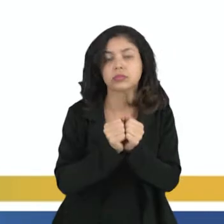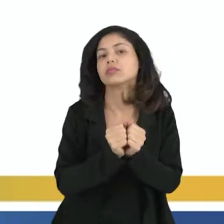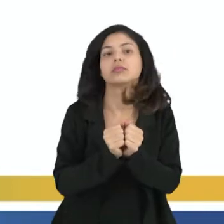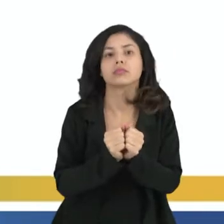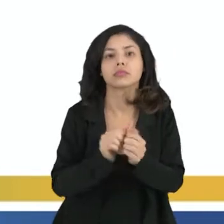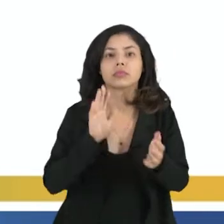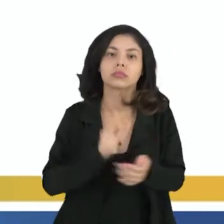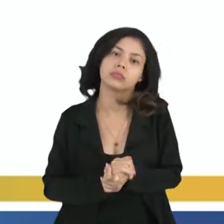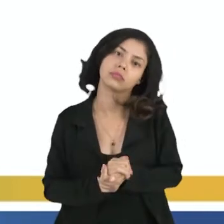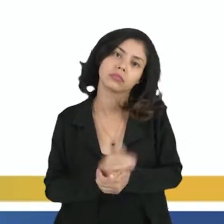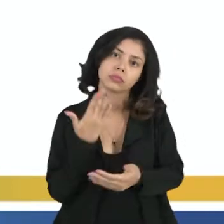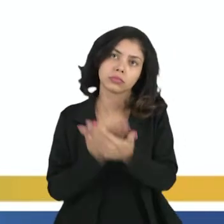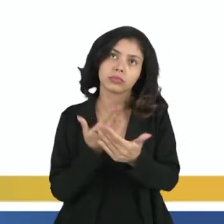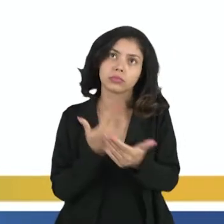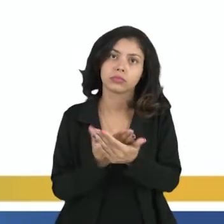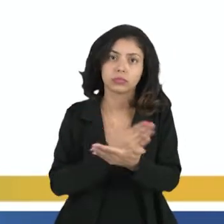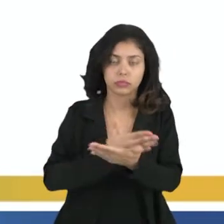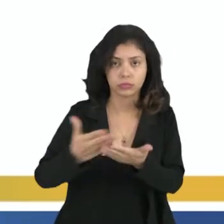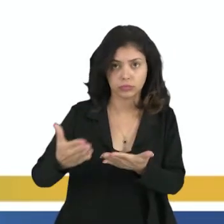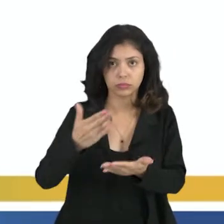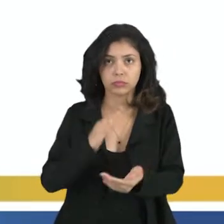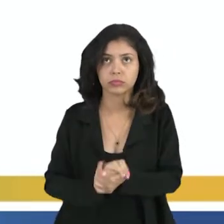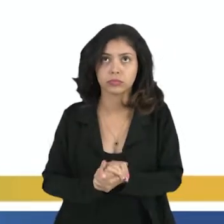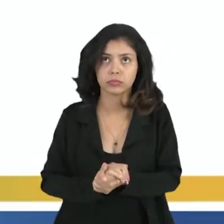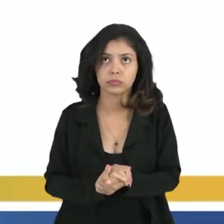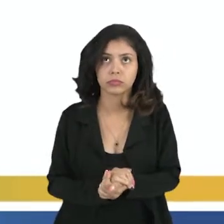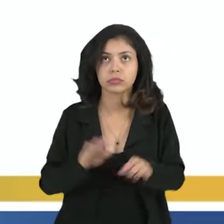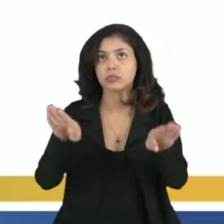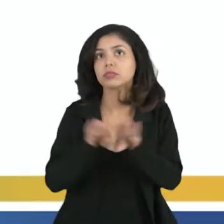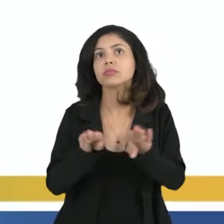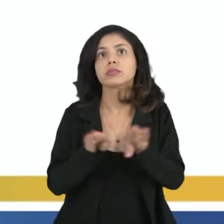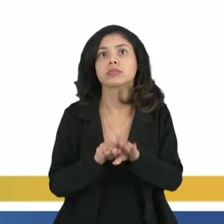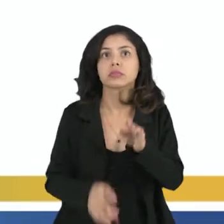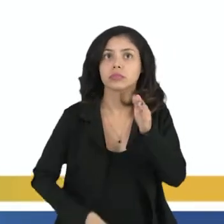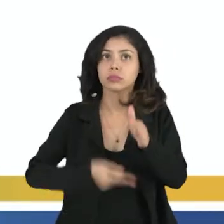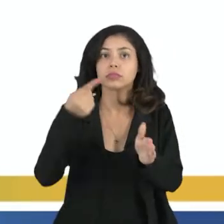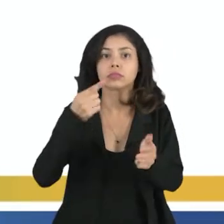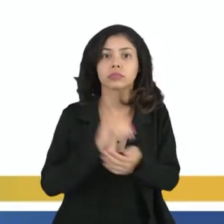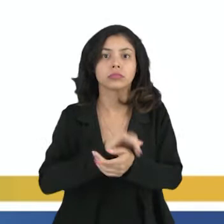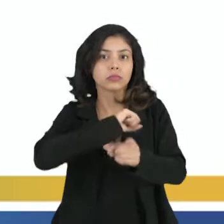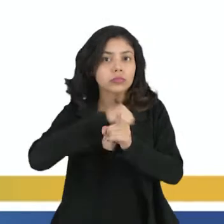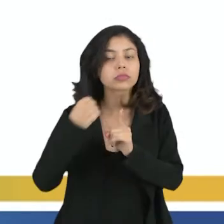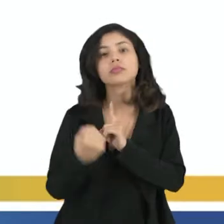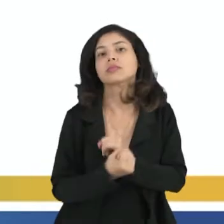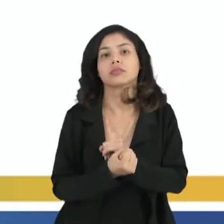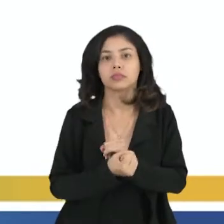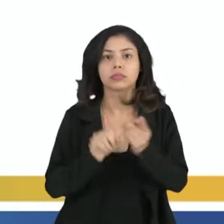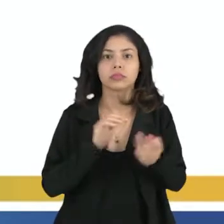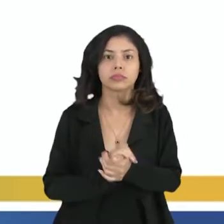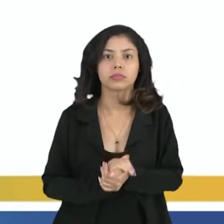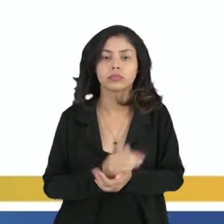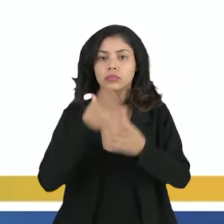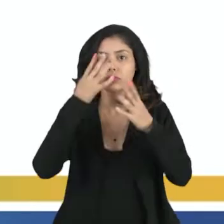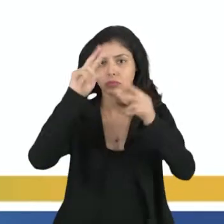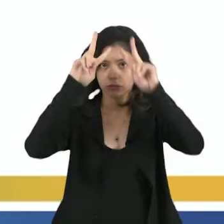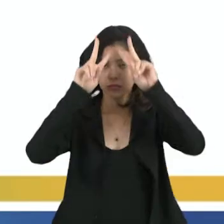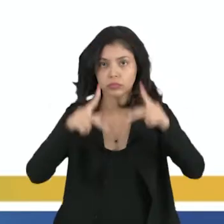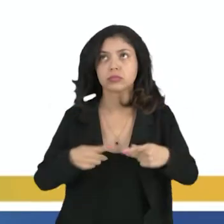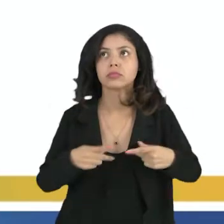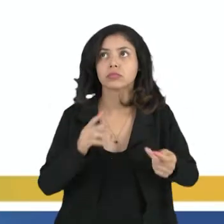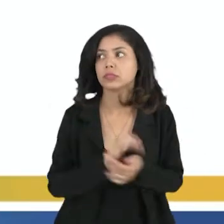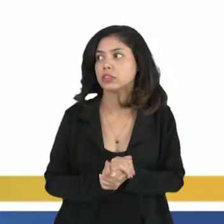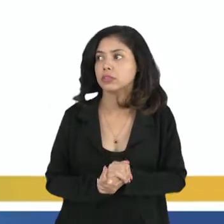Como a gente estudou desde o começo das primeiras vilas, das primeiras sociedades, né? Os homens, eles vão se juntando para a